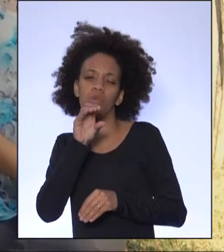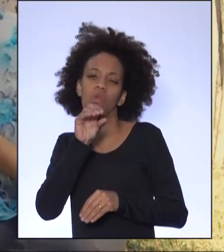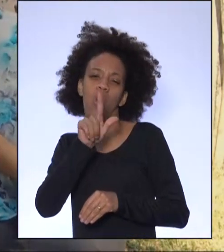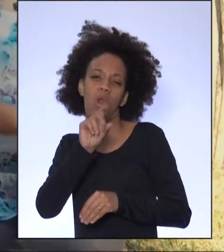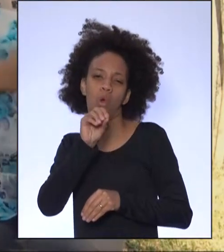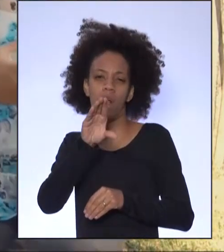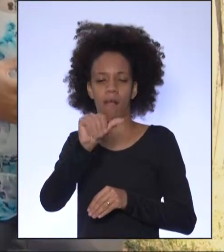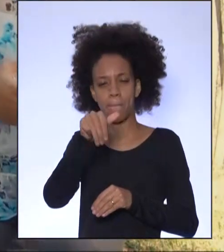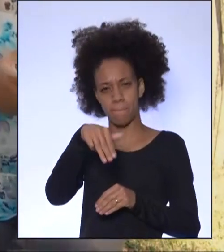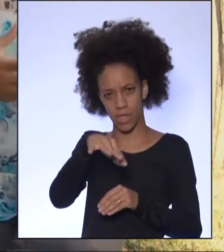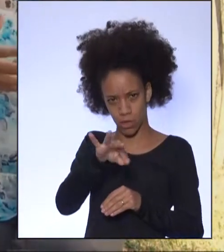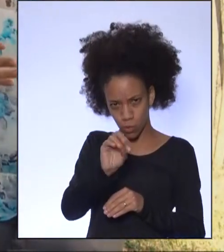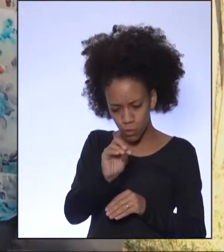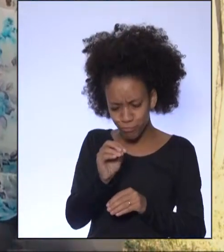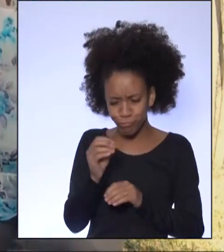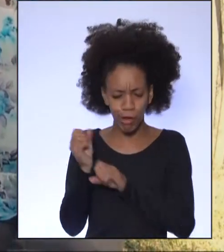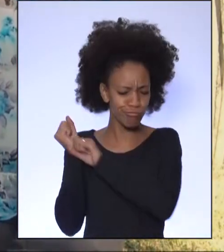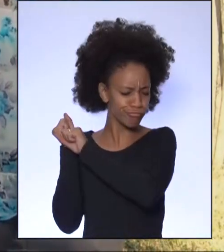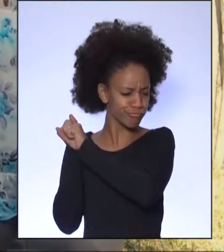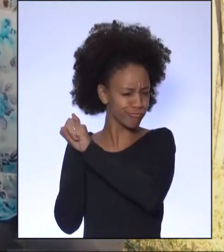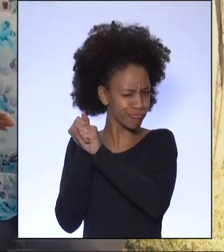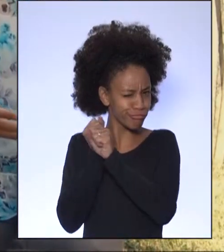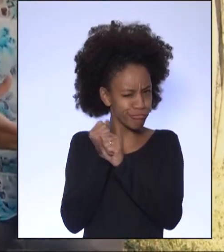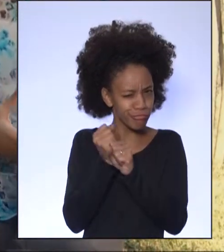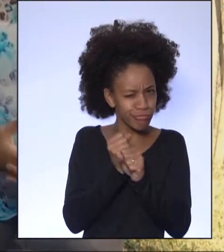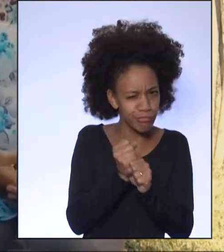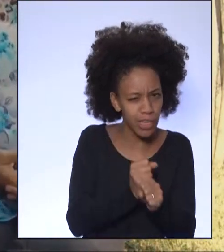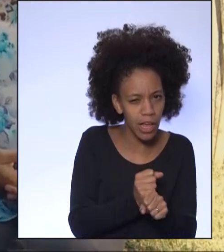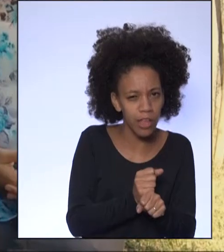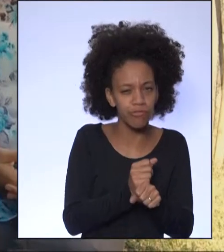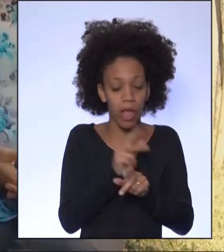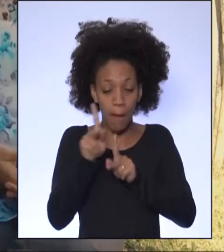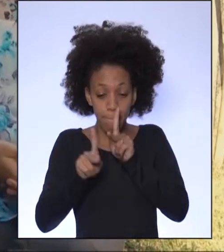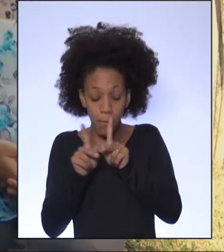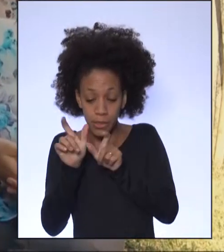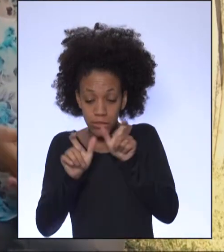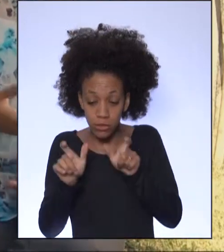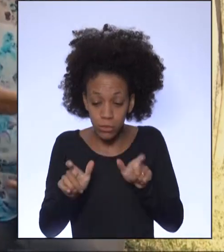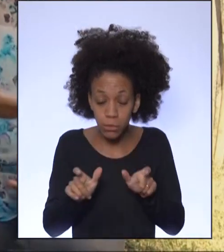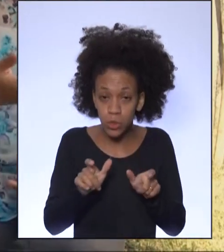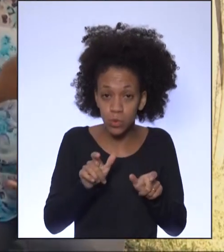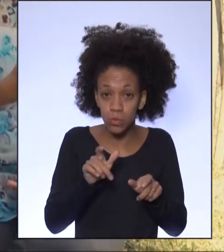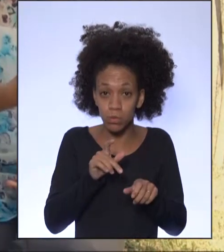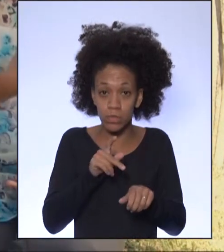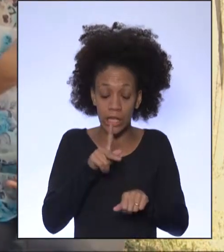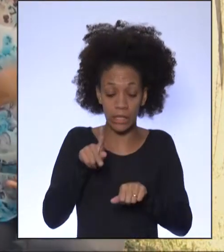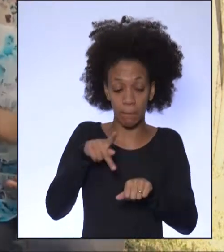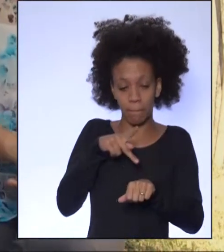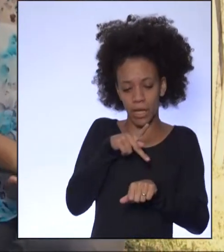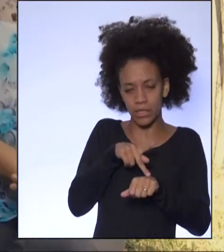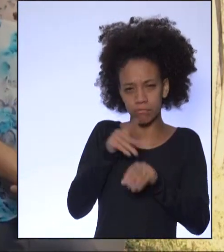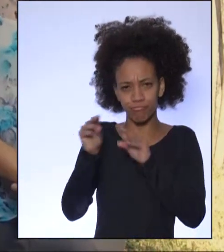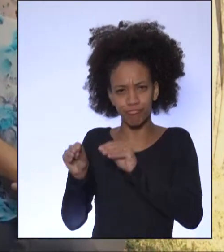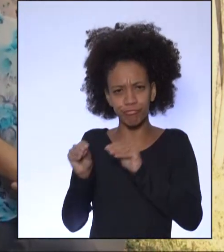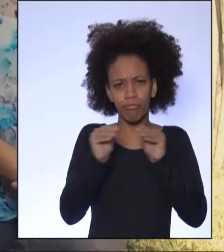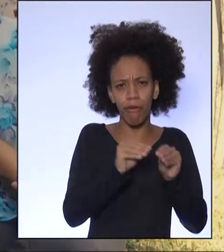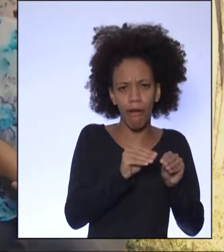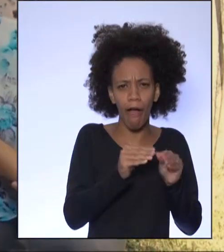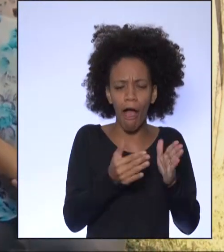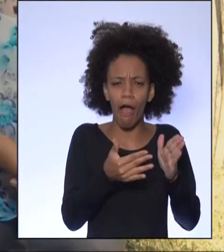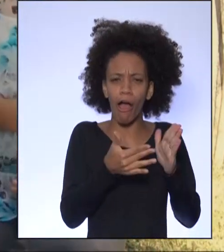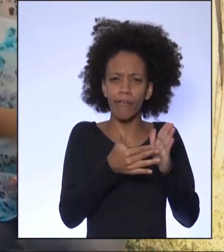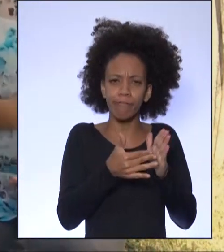tempo. Desde a dispersão das populações humanas entre os continentes até os movimentos migratórios mais